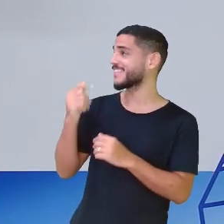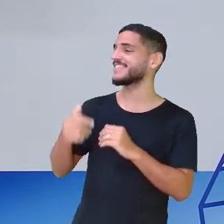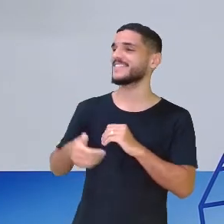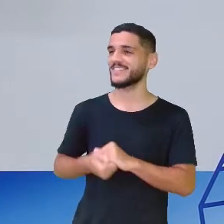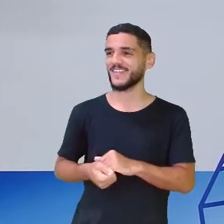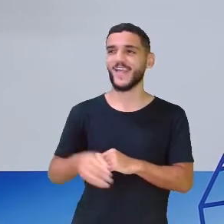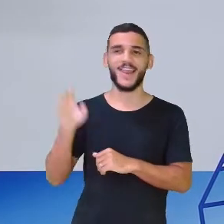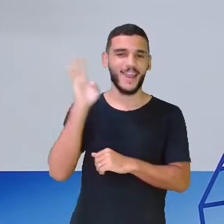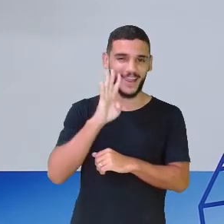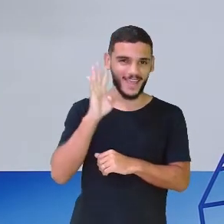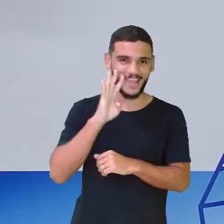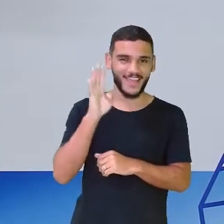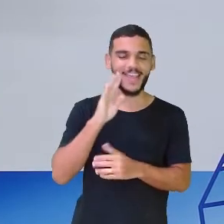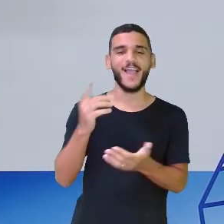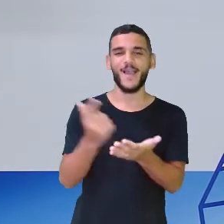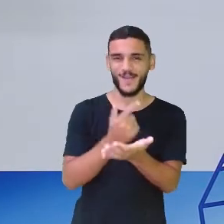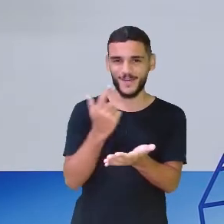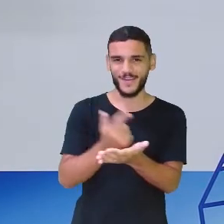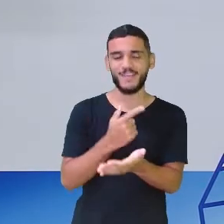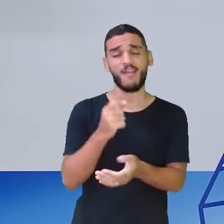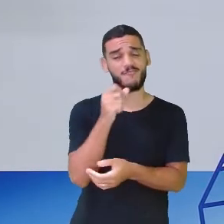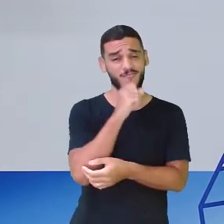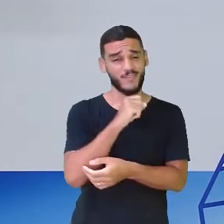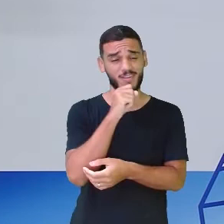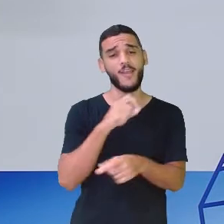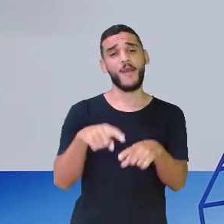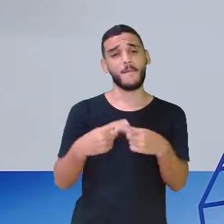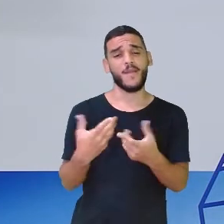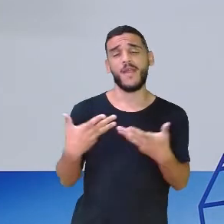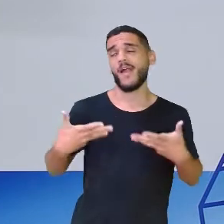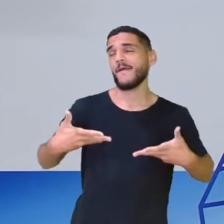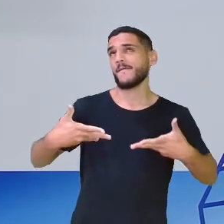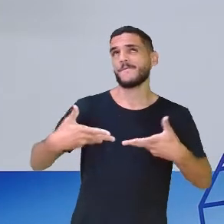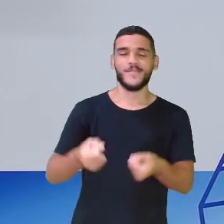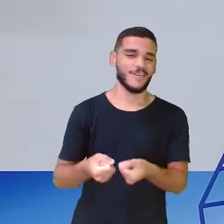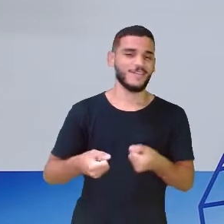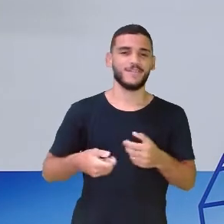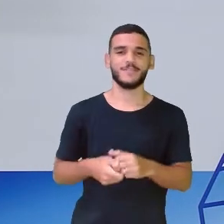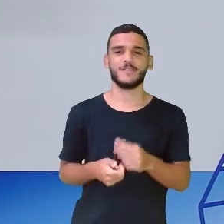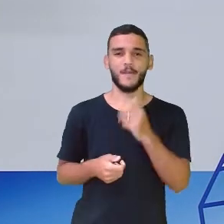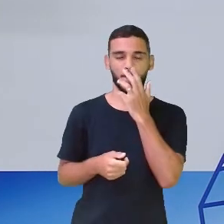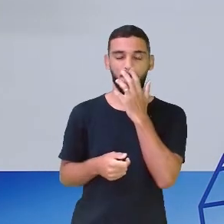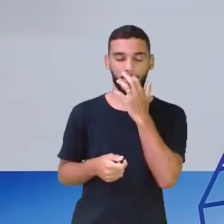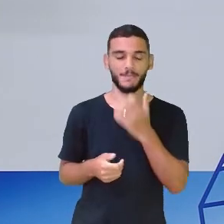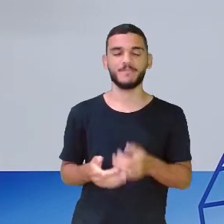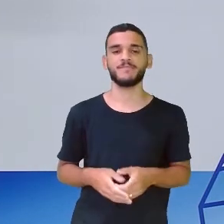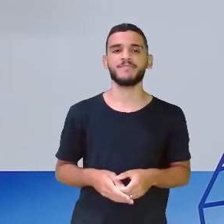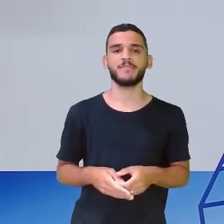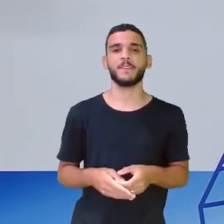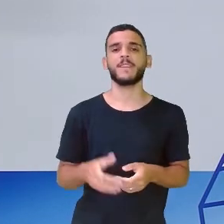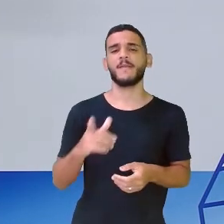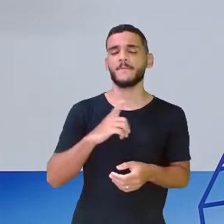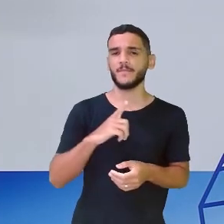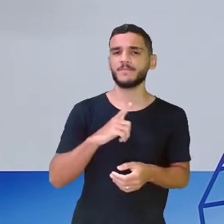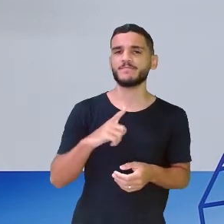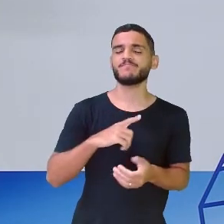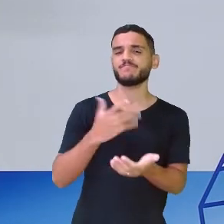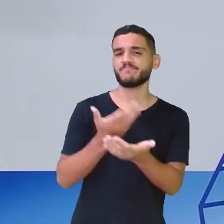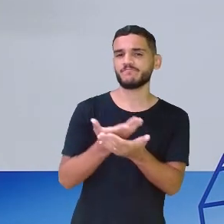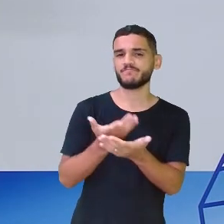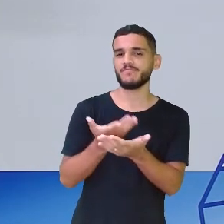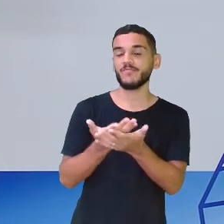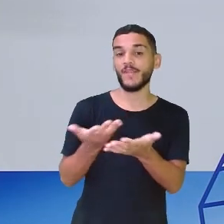bacana esse livro, tá? Ele está velhinho, mas ele é maravilhoso. Para tornar essa aula mais inclusiva,